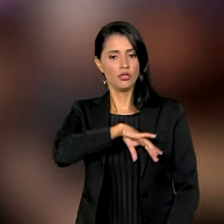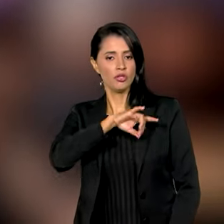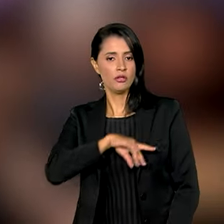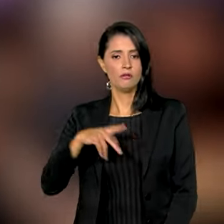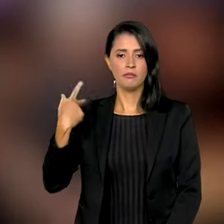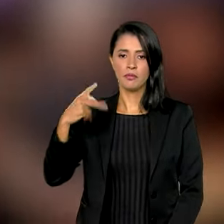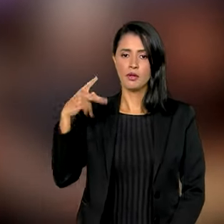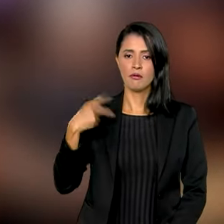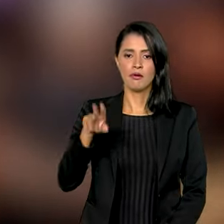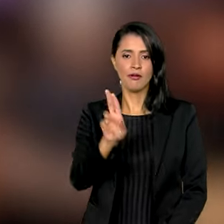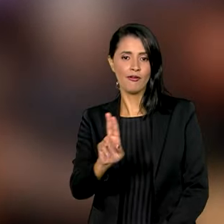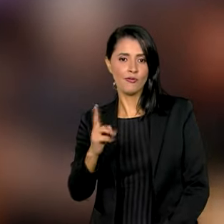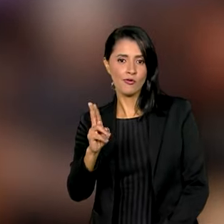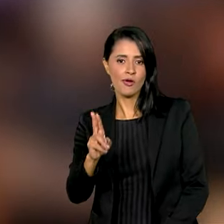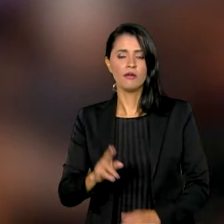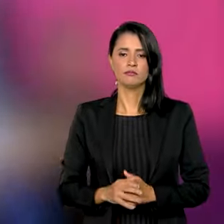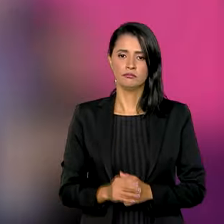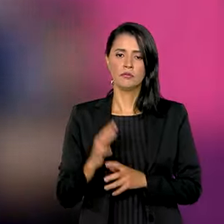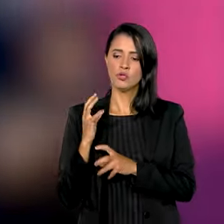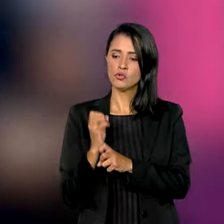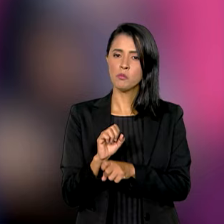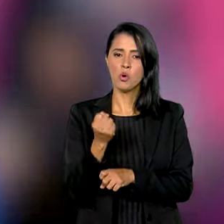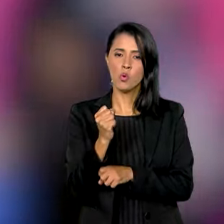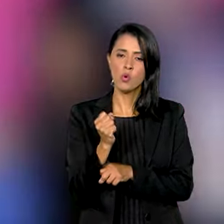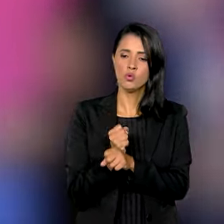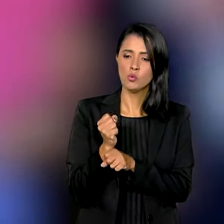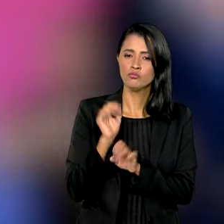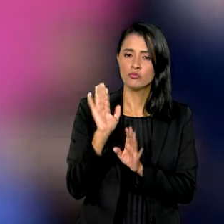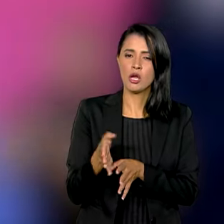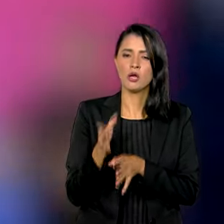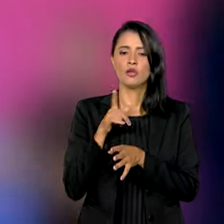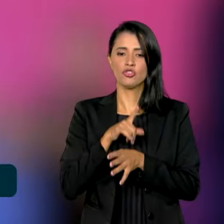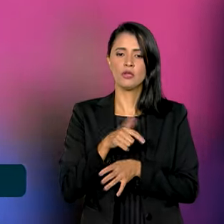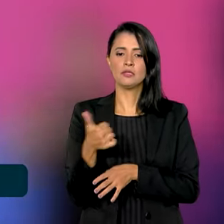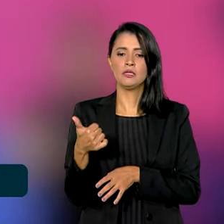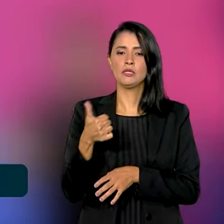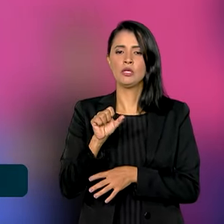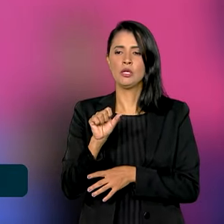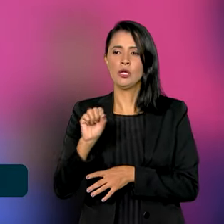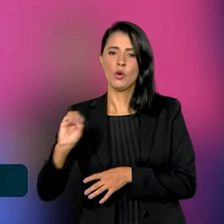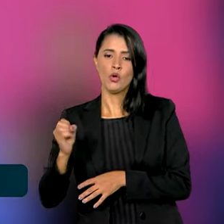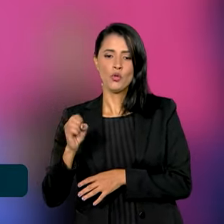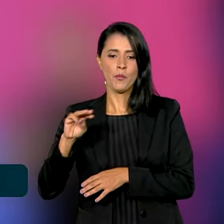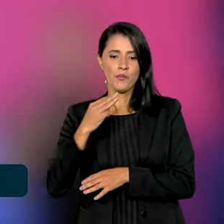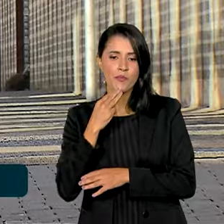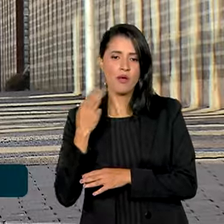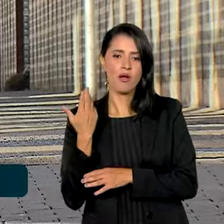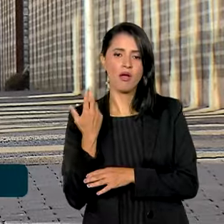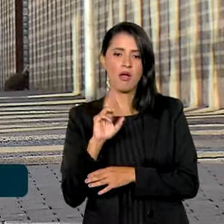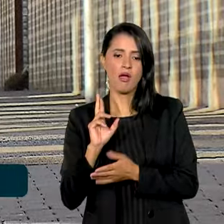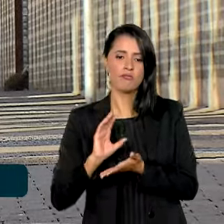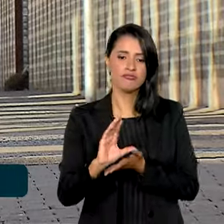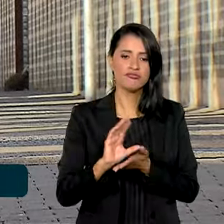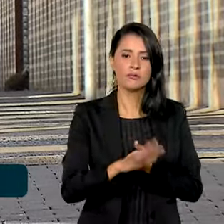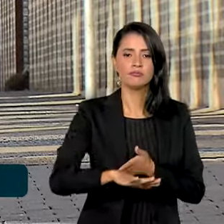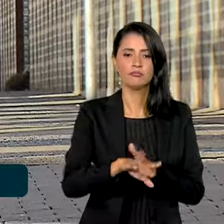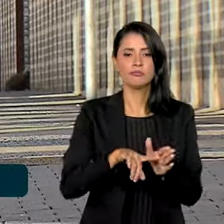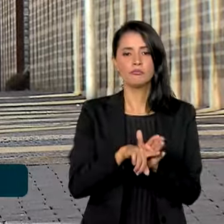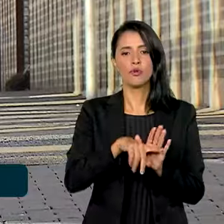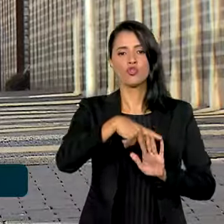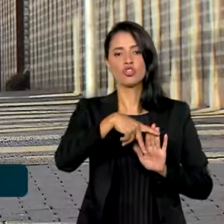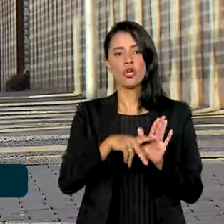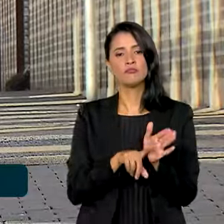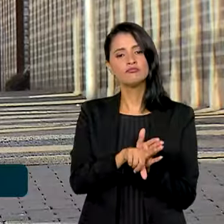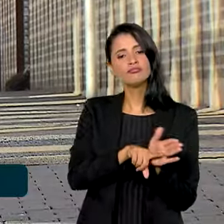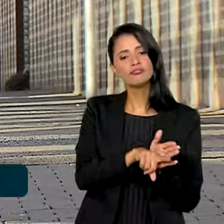e Uruguai. Durante oito anos, 102 milhões de reais serão investidos em projetos de pesquisa conjuntos,